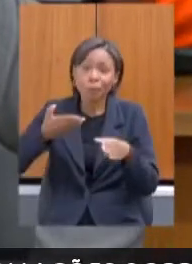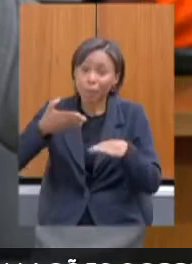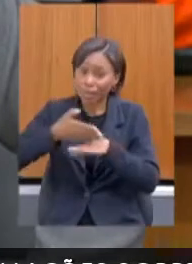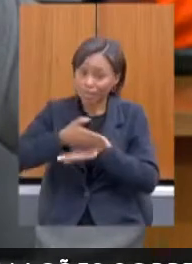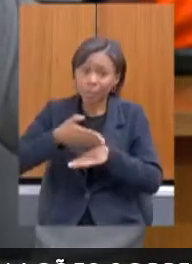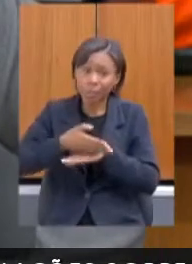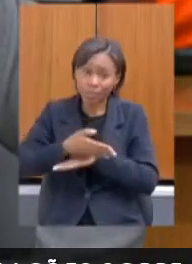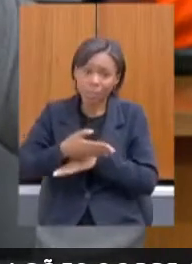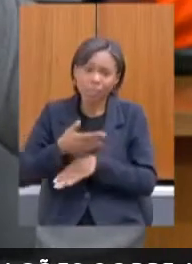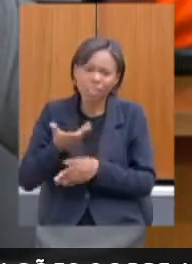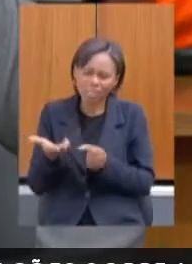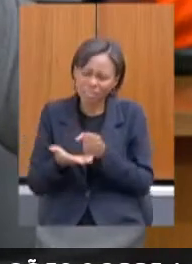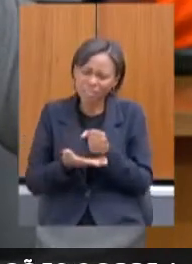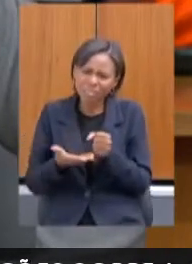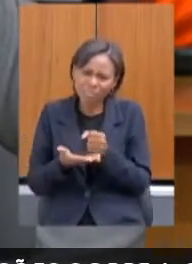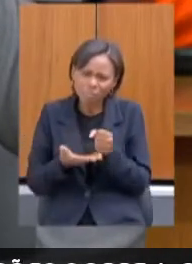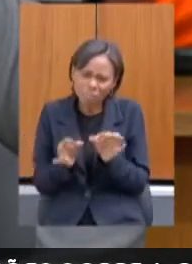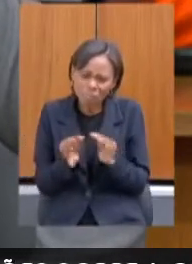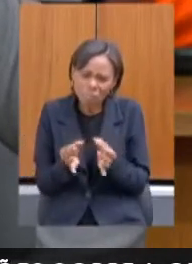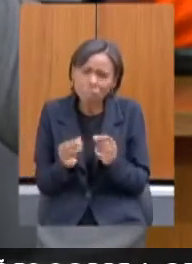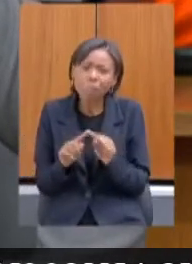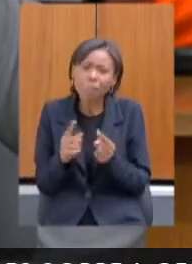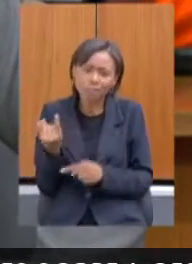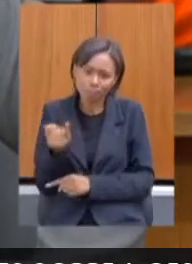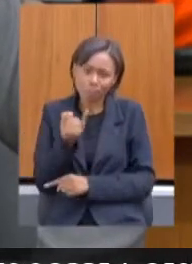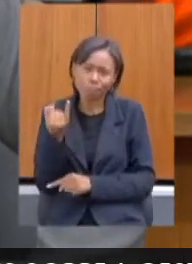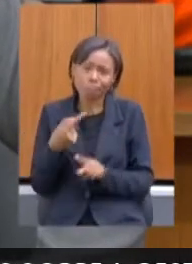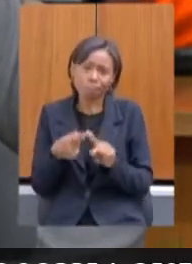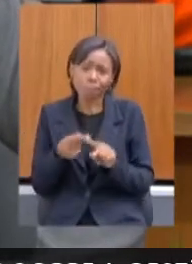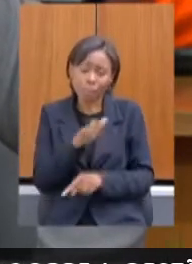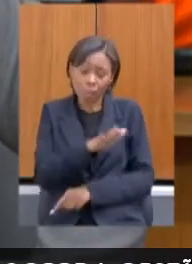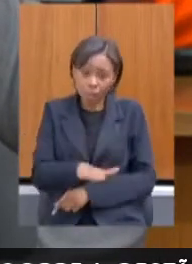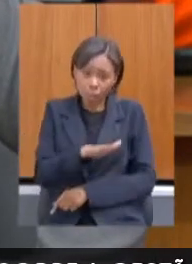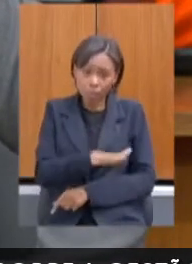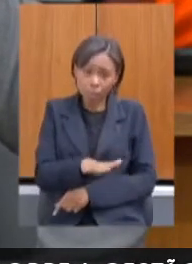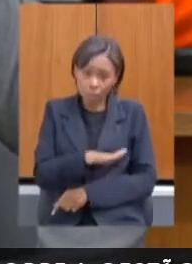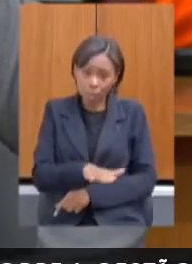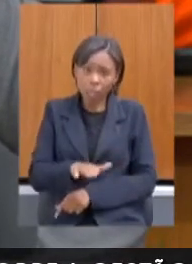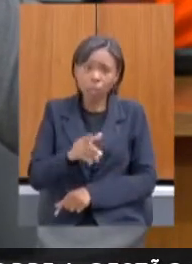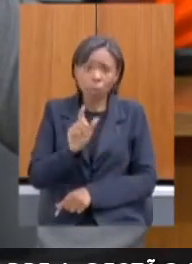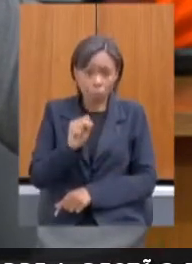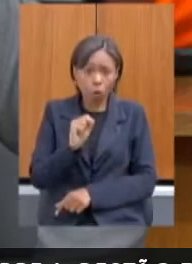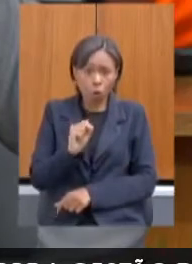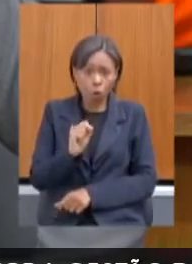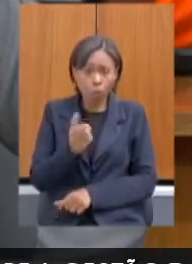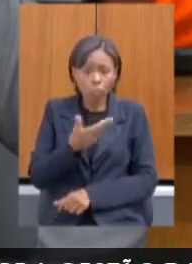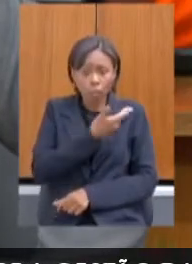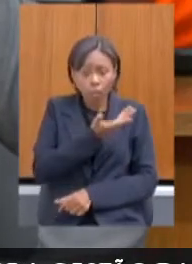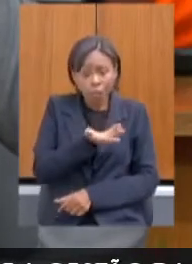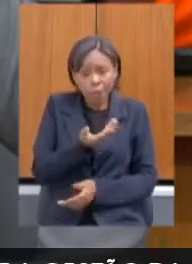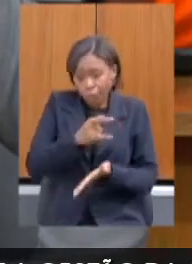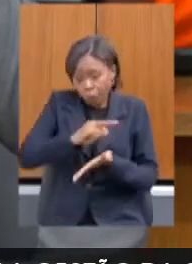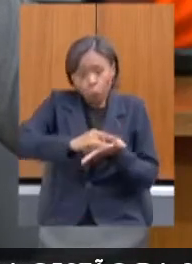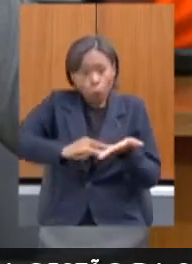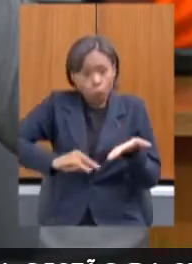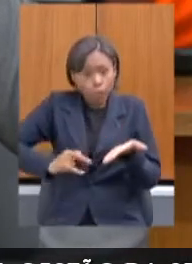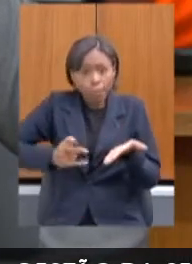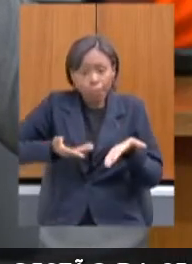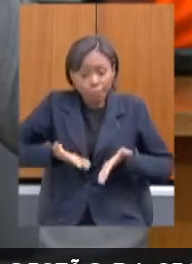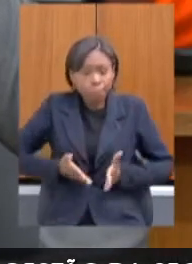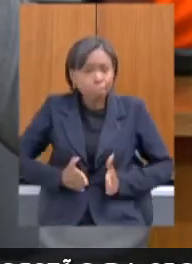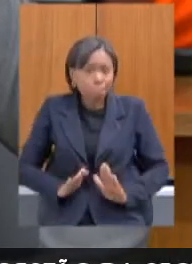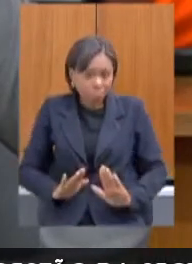A criança ter a certidão de nascimento, ela tem dignidade para a criança, para a família e o acesso a uma série de